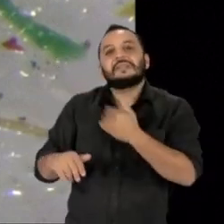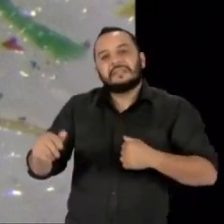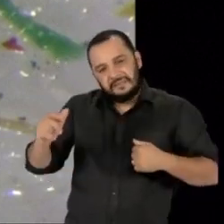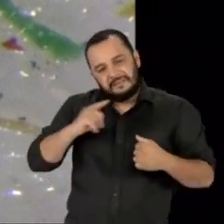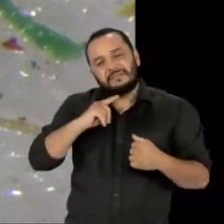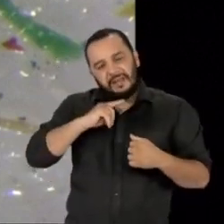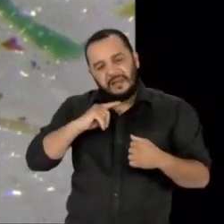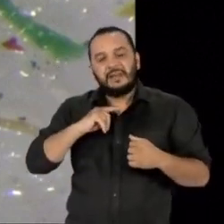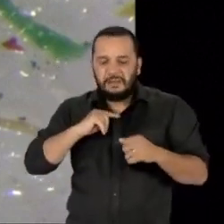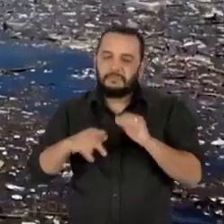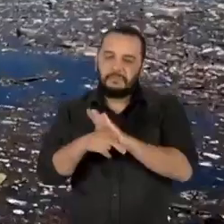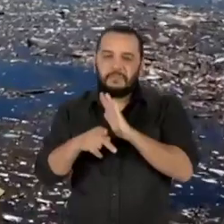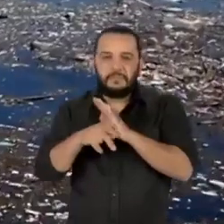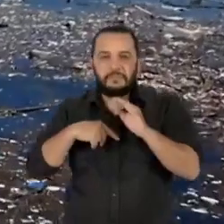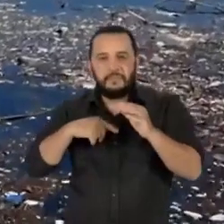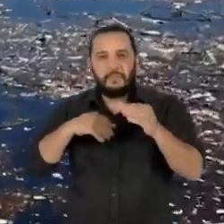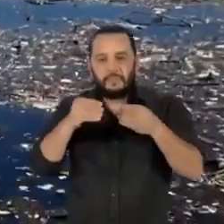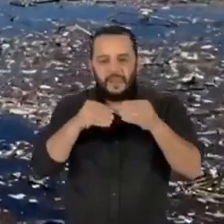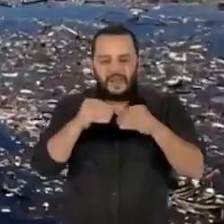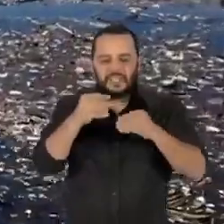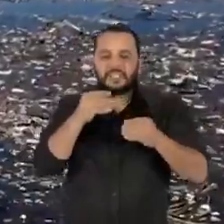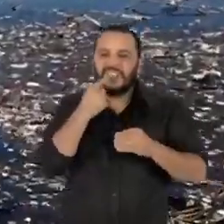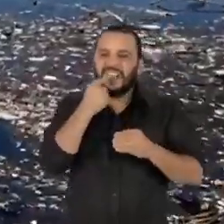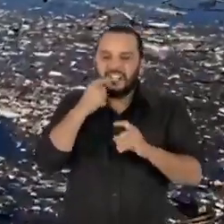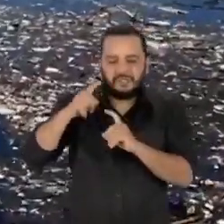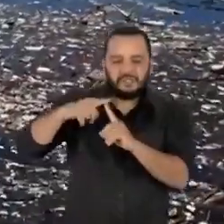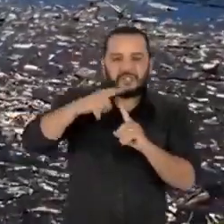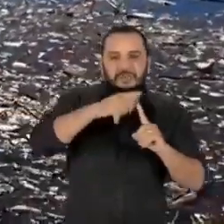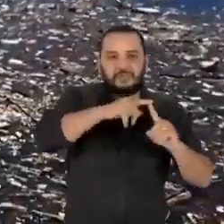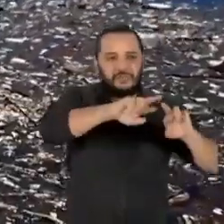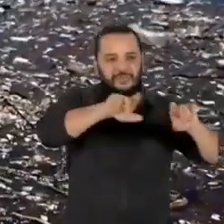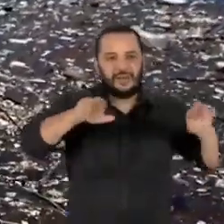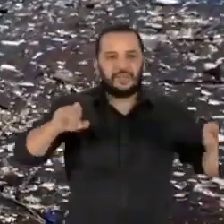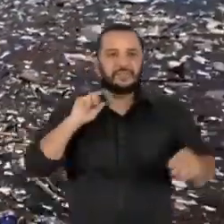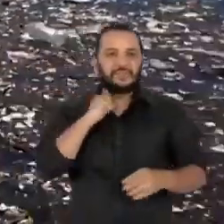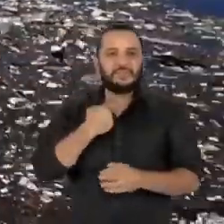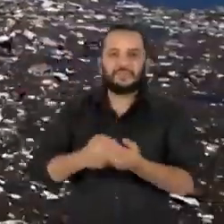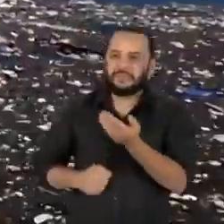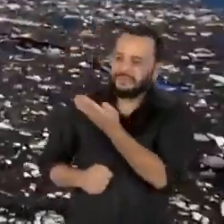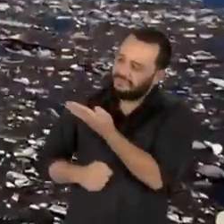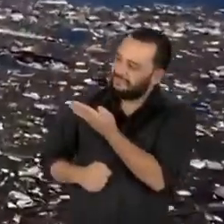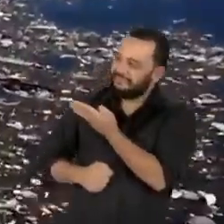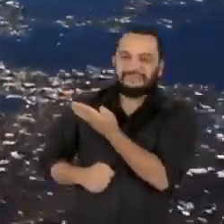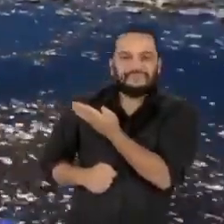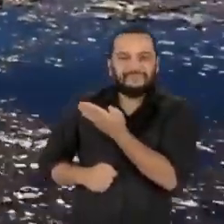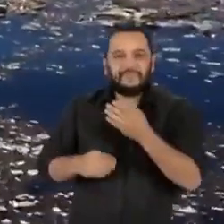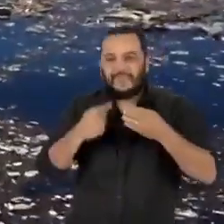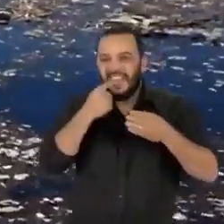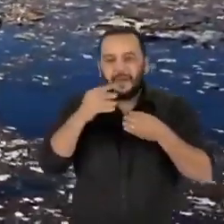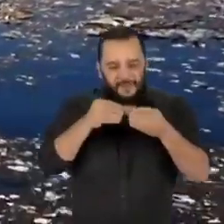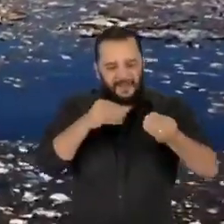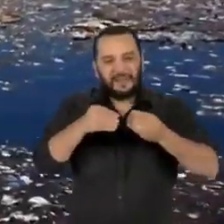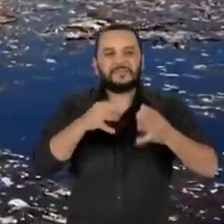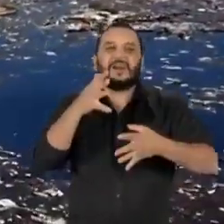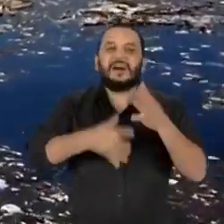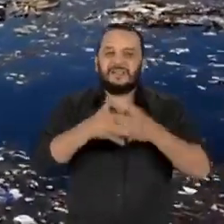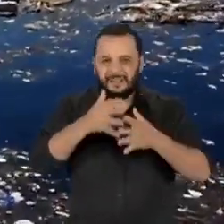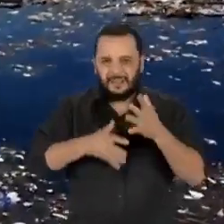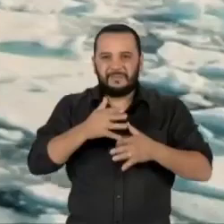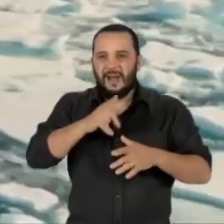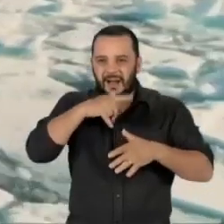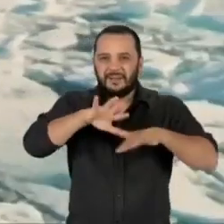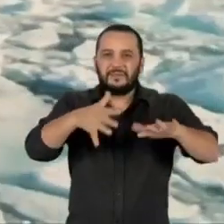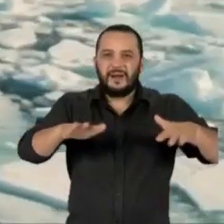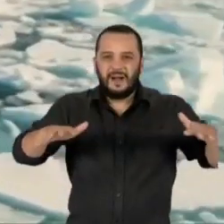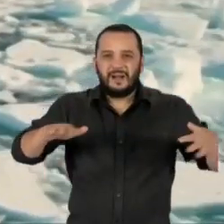fontes destes microplásticos A poluição marinha por plásticos é reconhecidamente uma ameaça aos oceanos em todo o